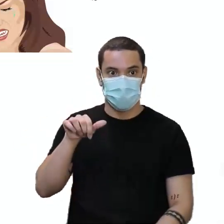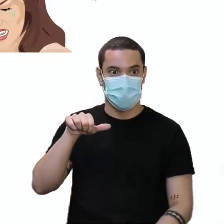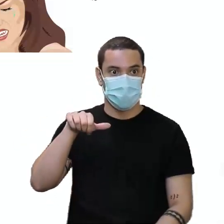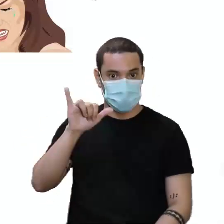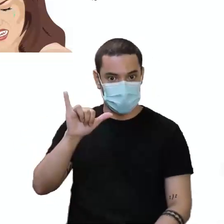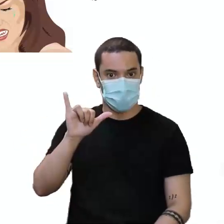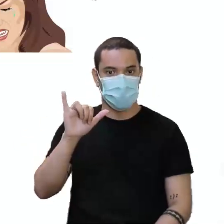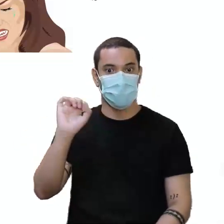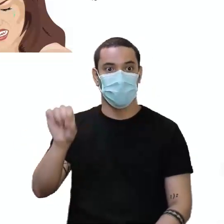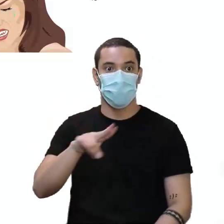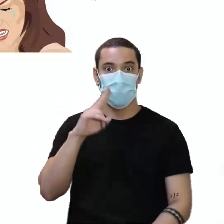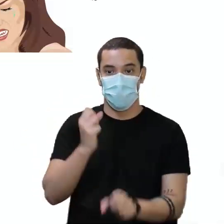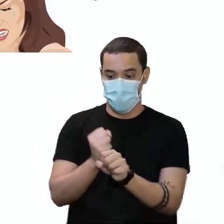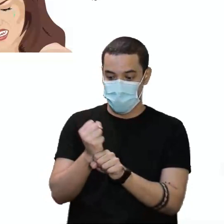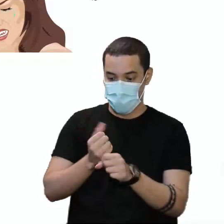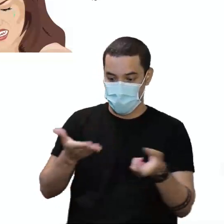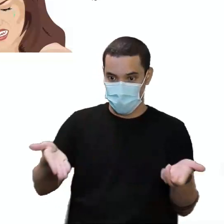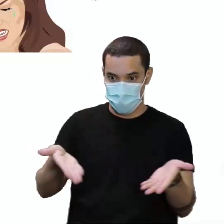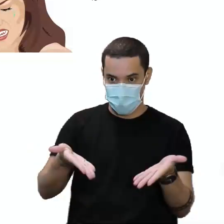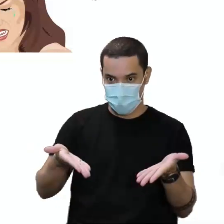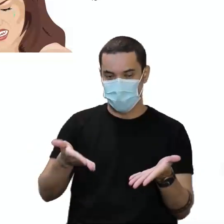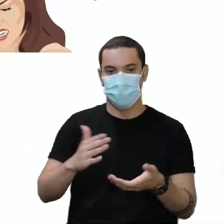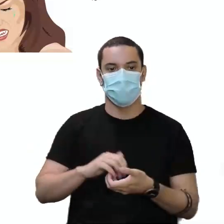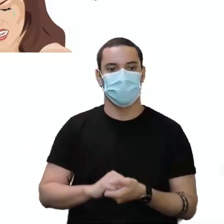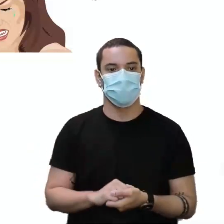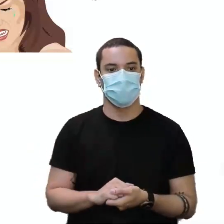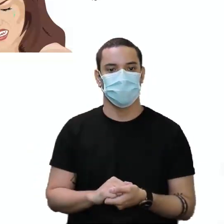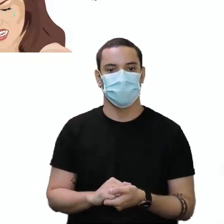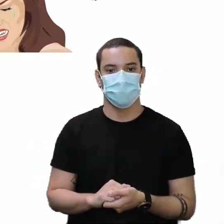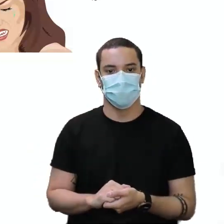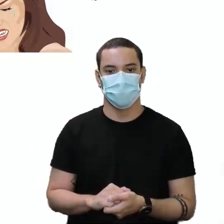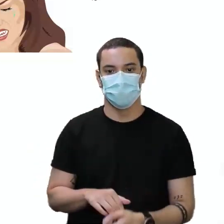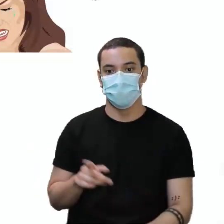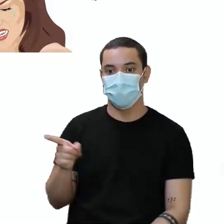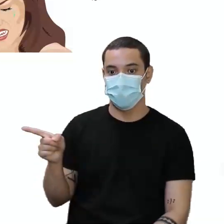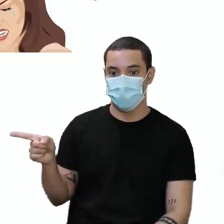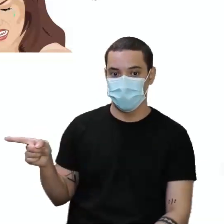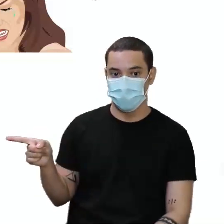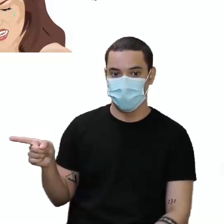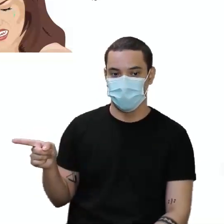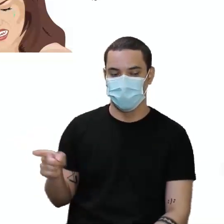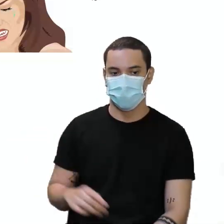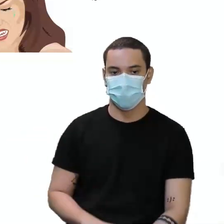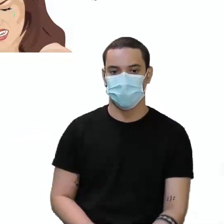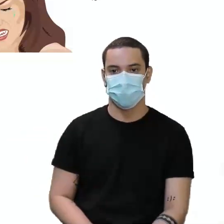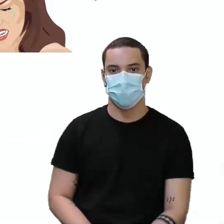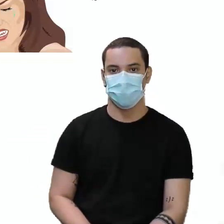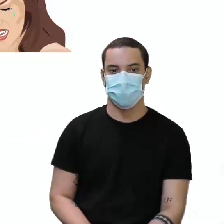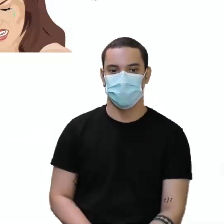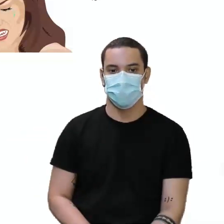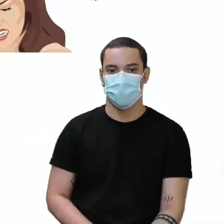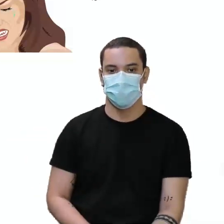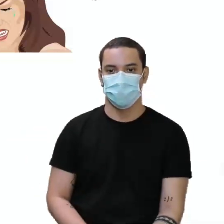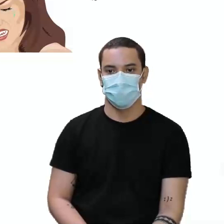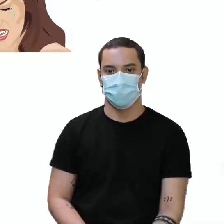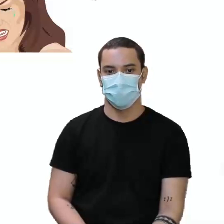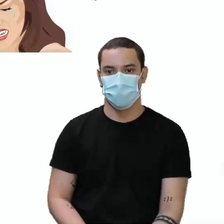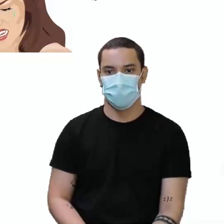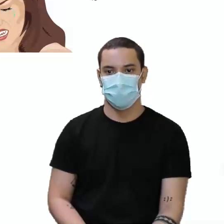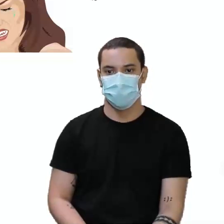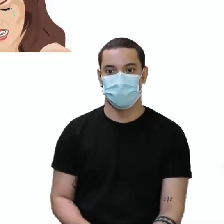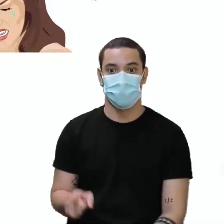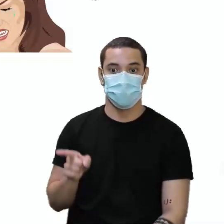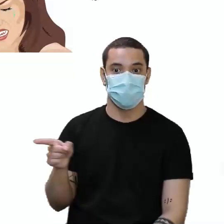este ano. Então, olha essa situação aqui, I've gotten a headache four times this week.